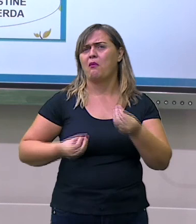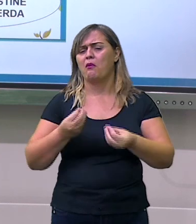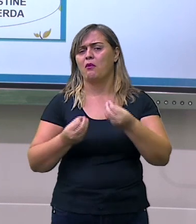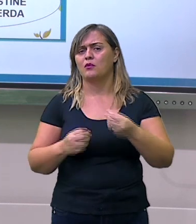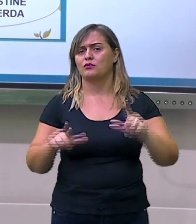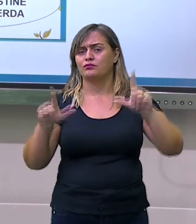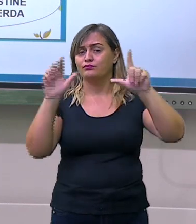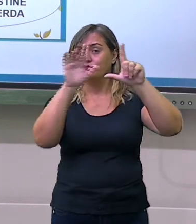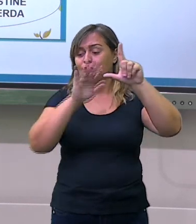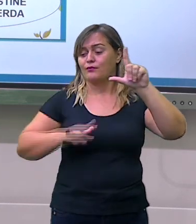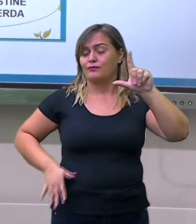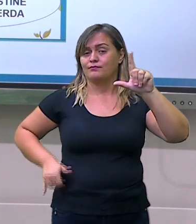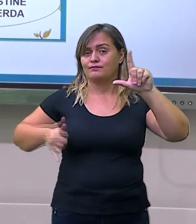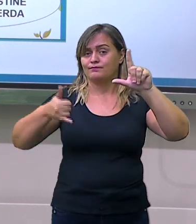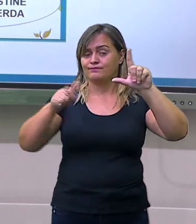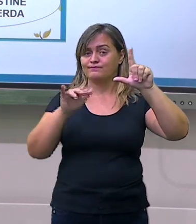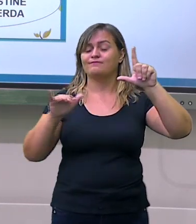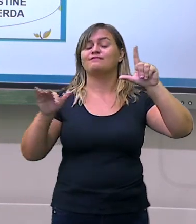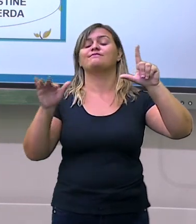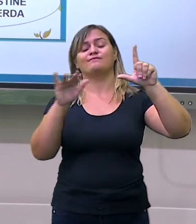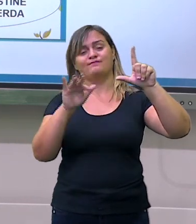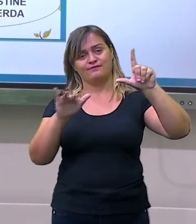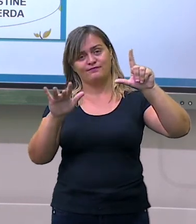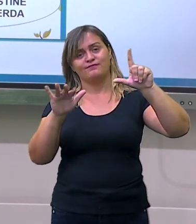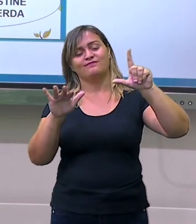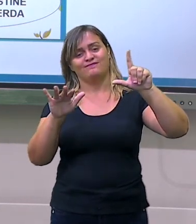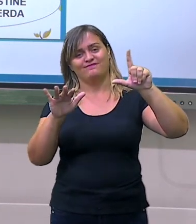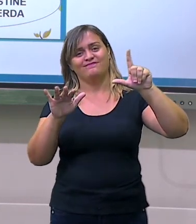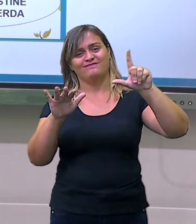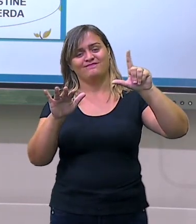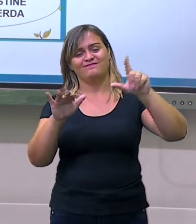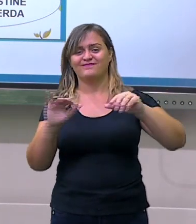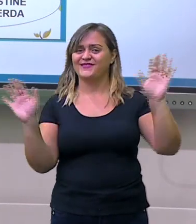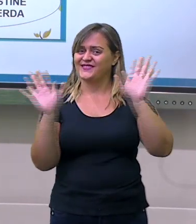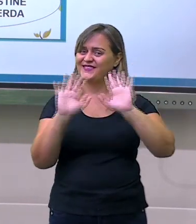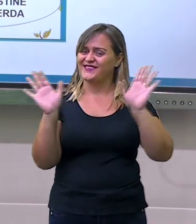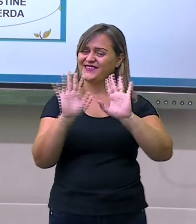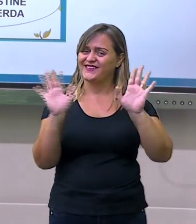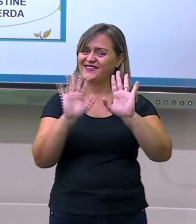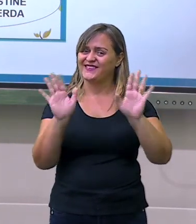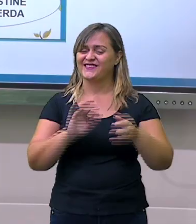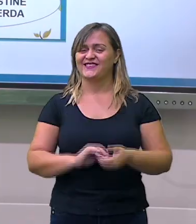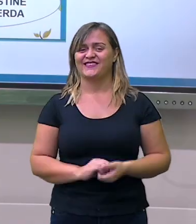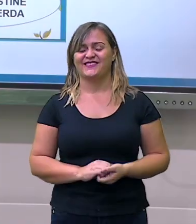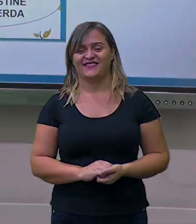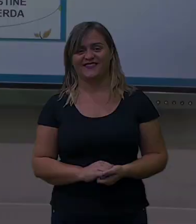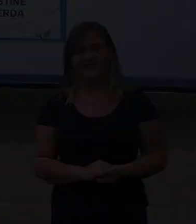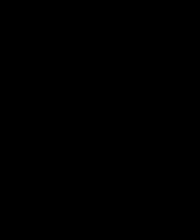para essa imagem que aparece aqui no cantinho da tela. Até a próxima, pessoal!